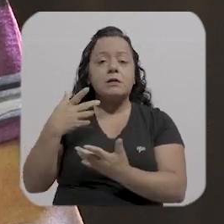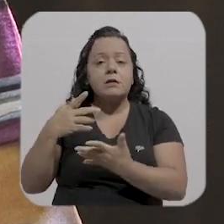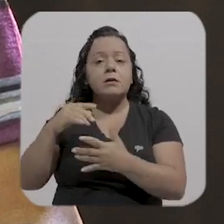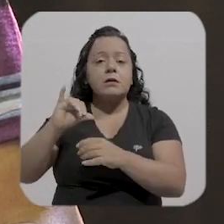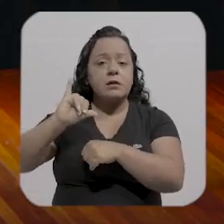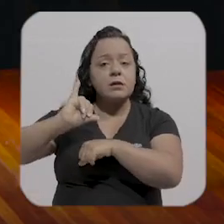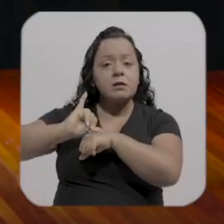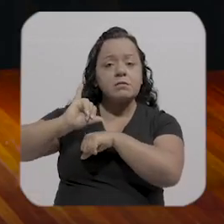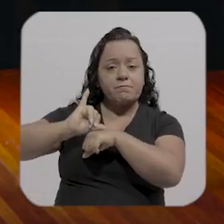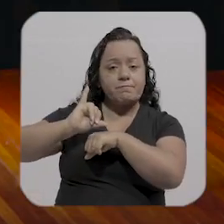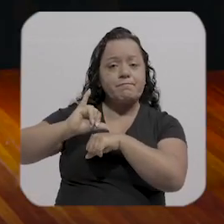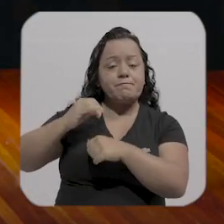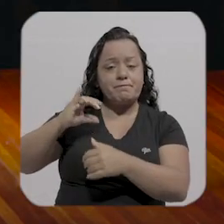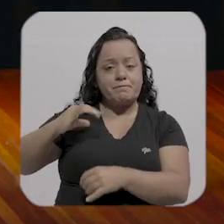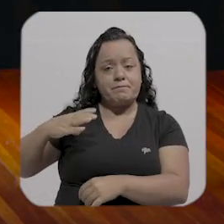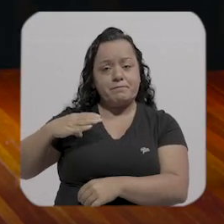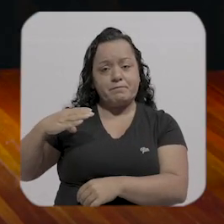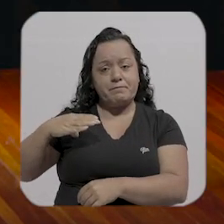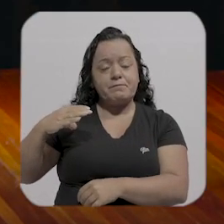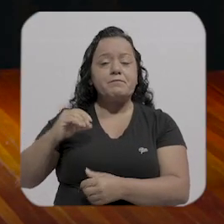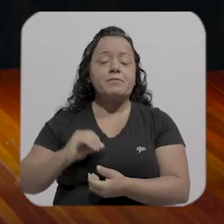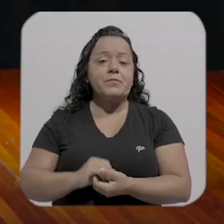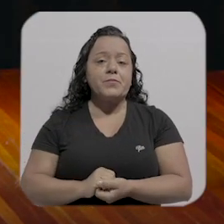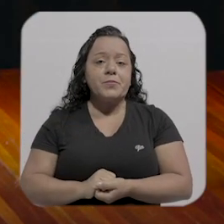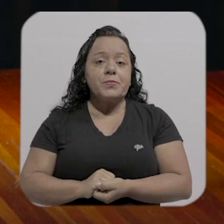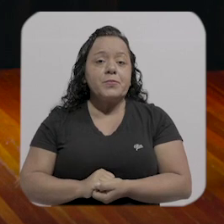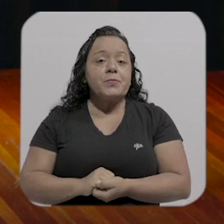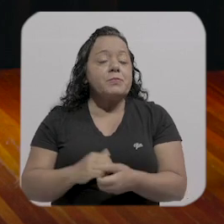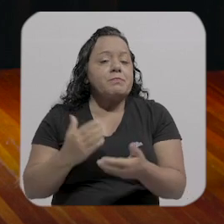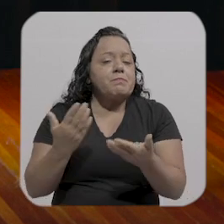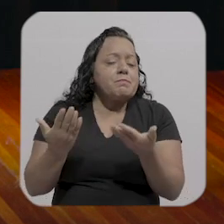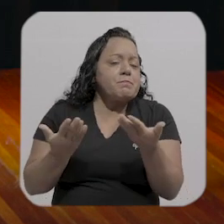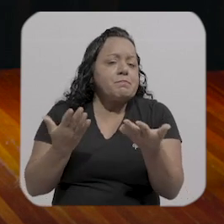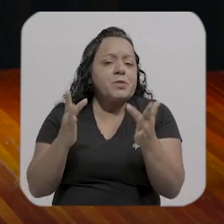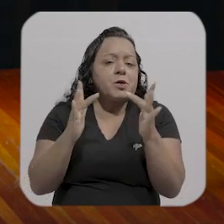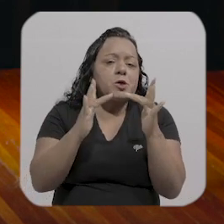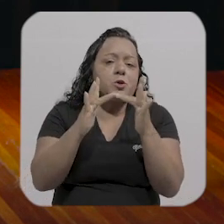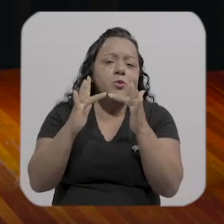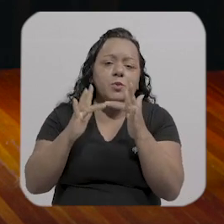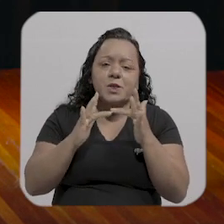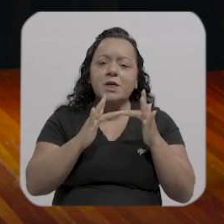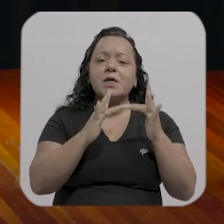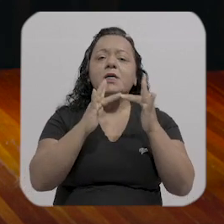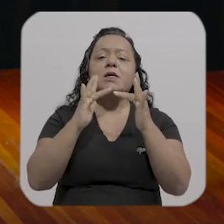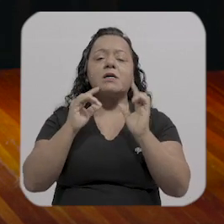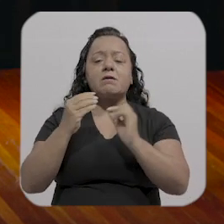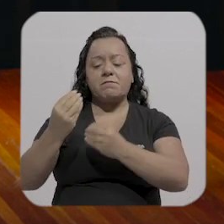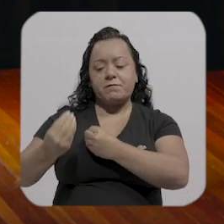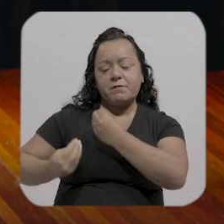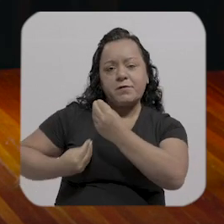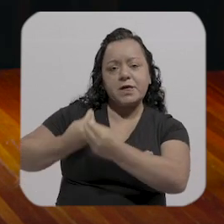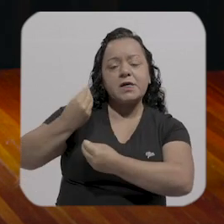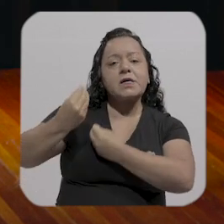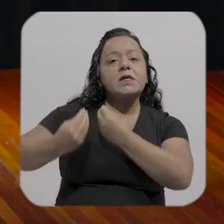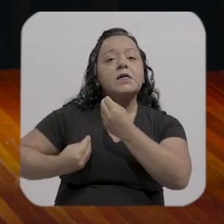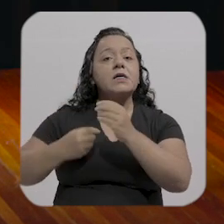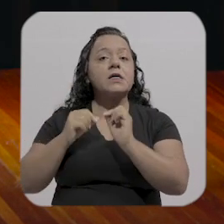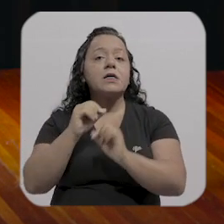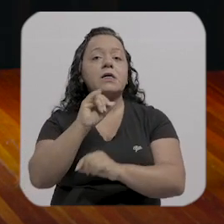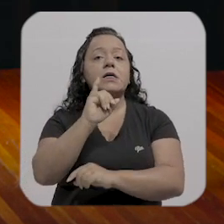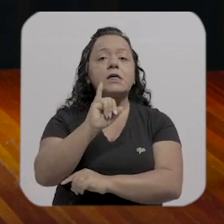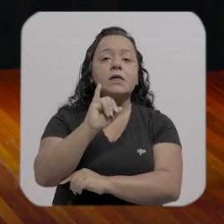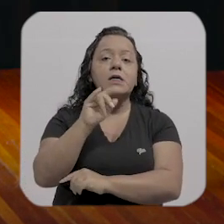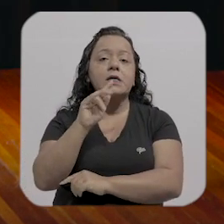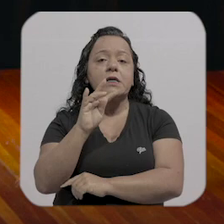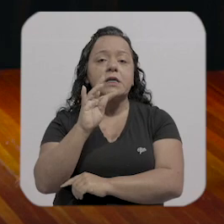E esse contato, essa vivência com o